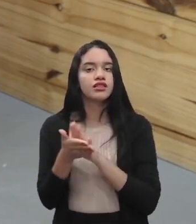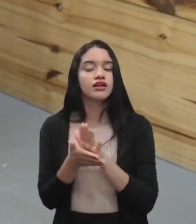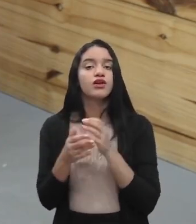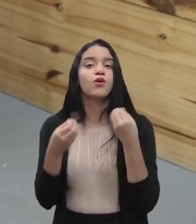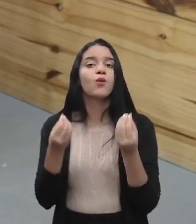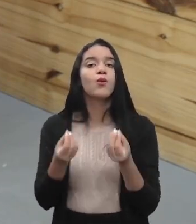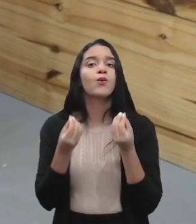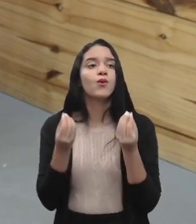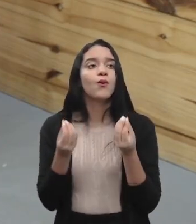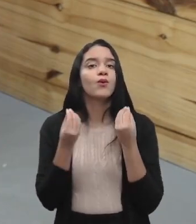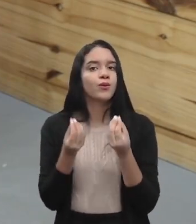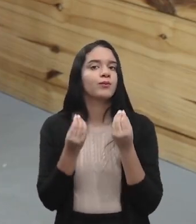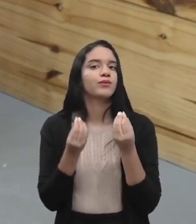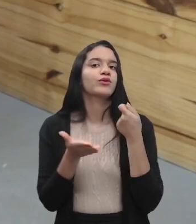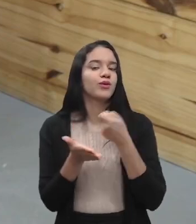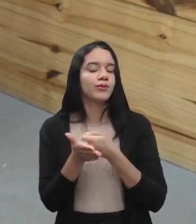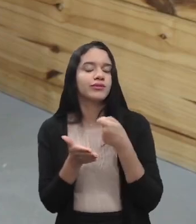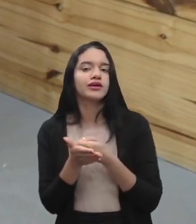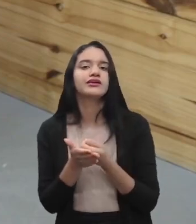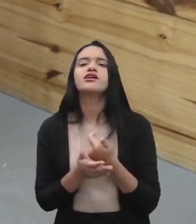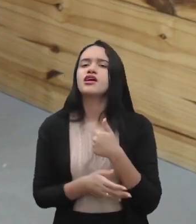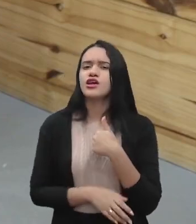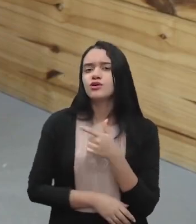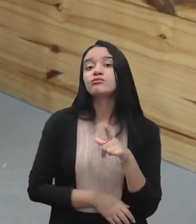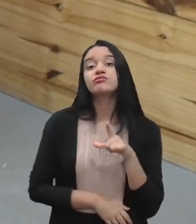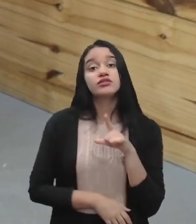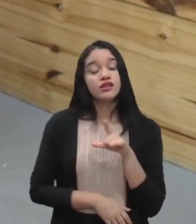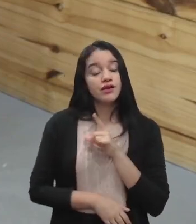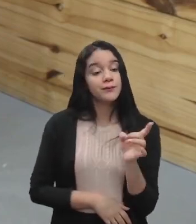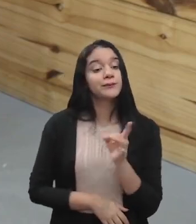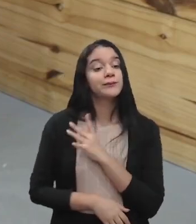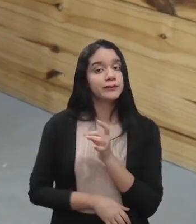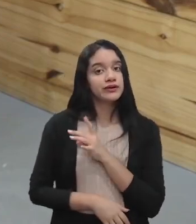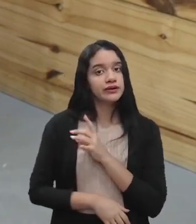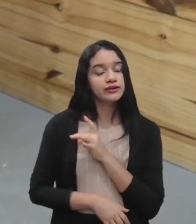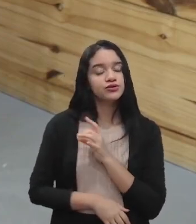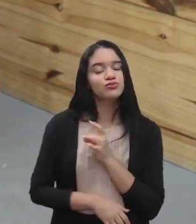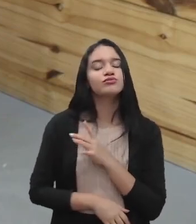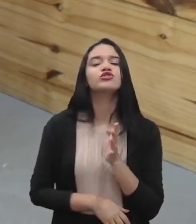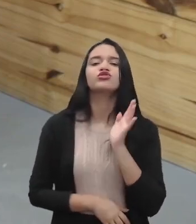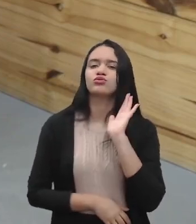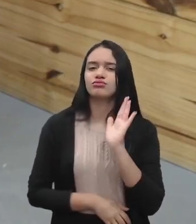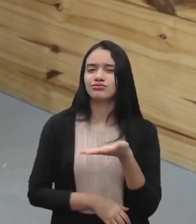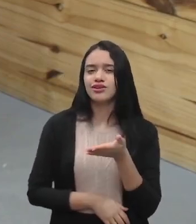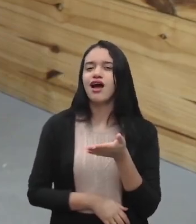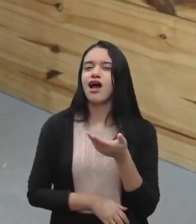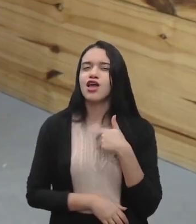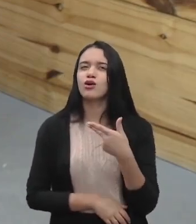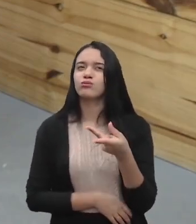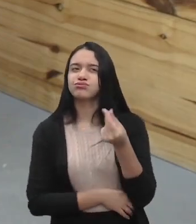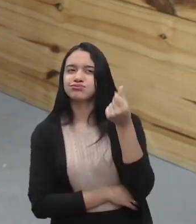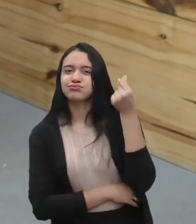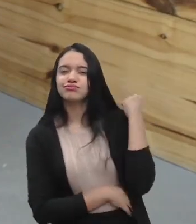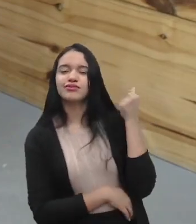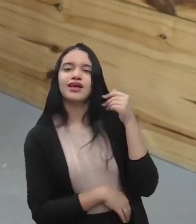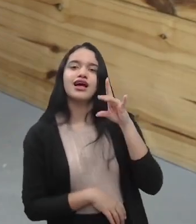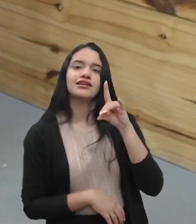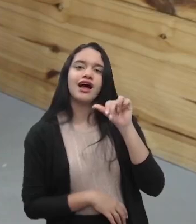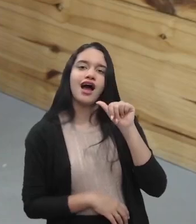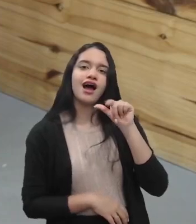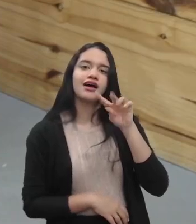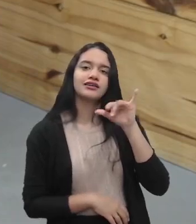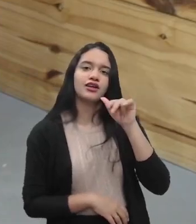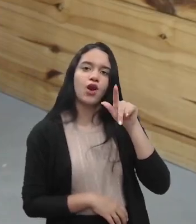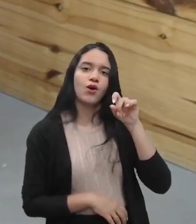parte? Então, assim, eu tenho muito, muito medo disso aí, né? Já sou da época de datilografia, então tinha que